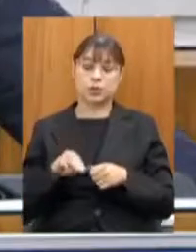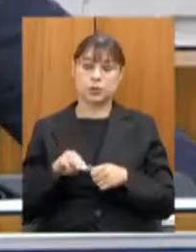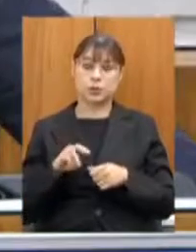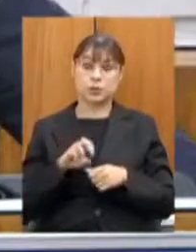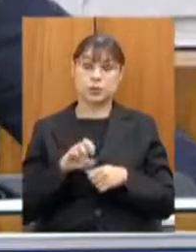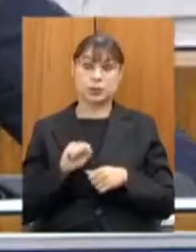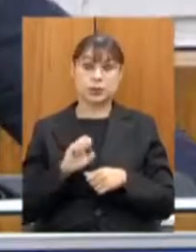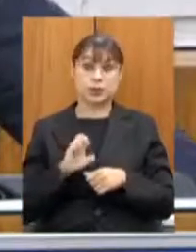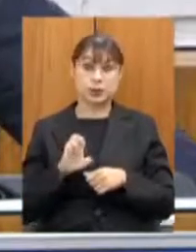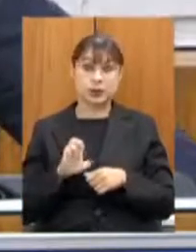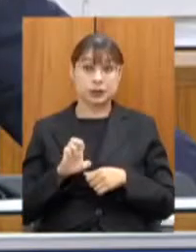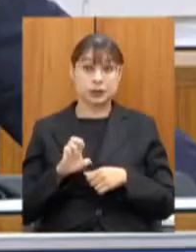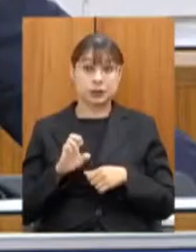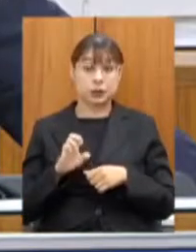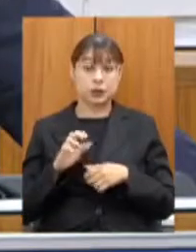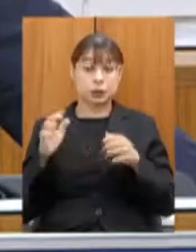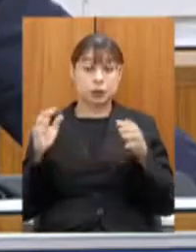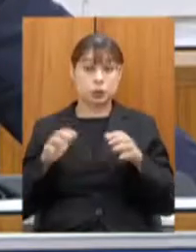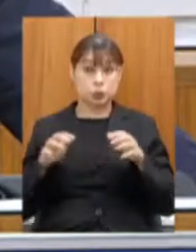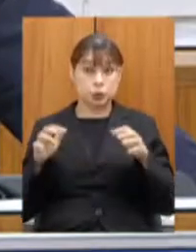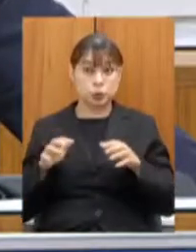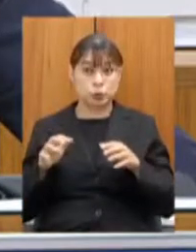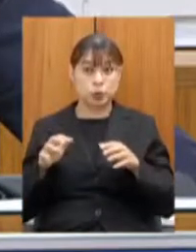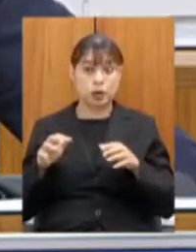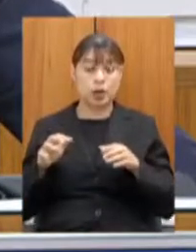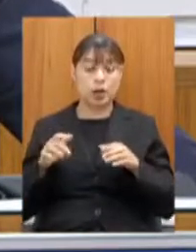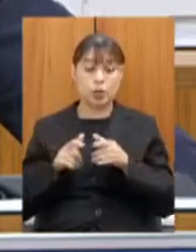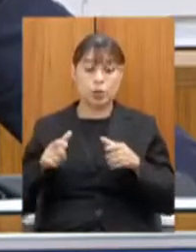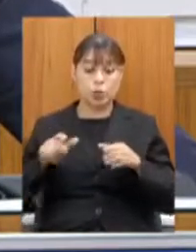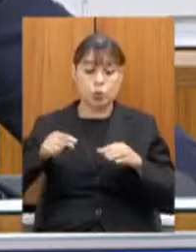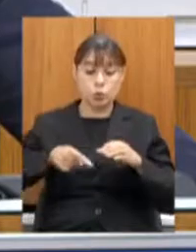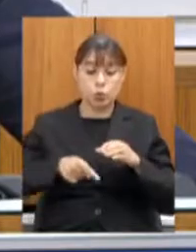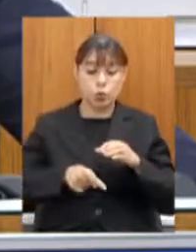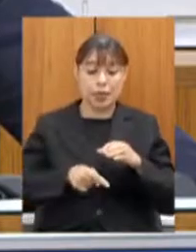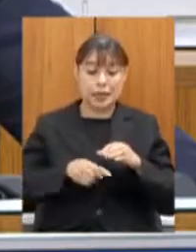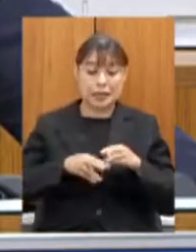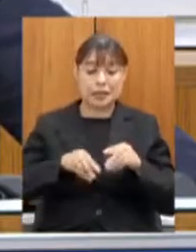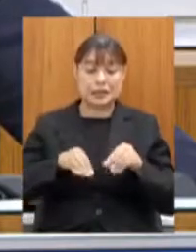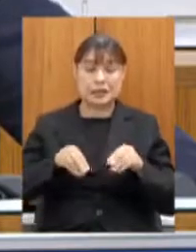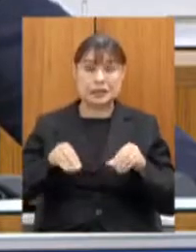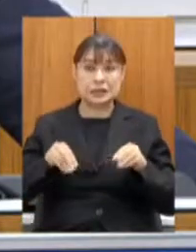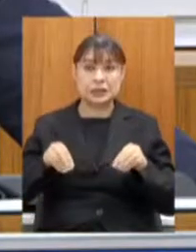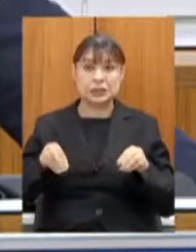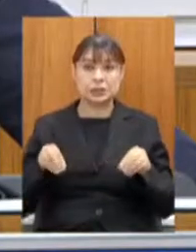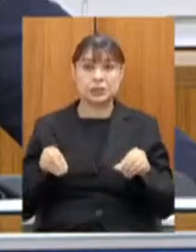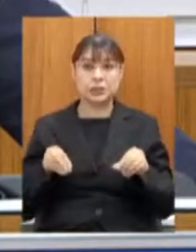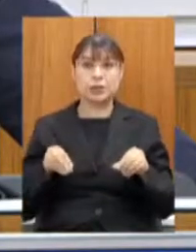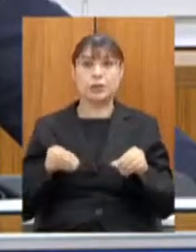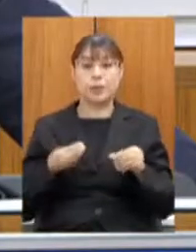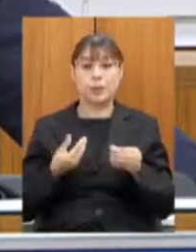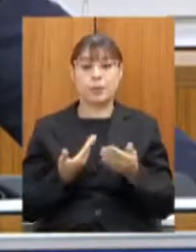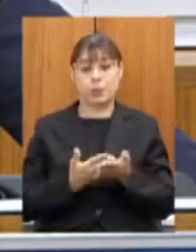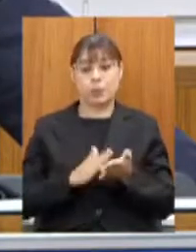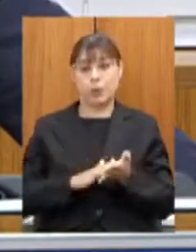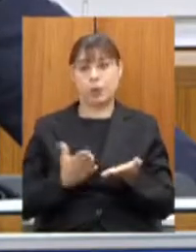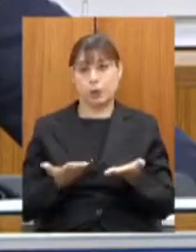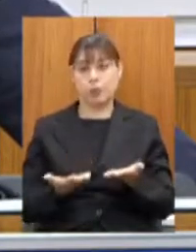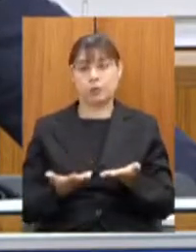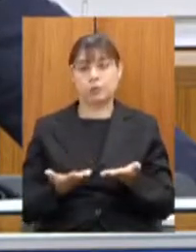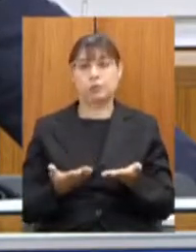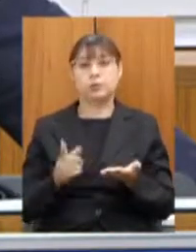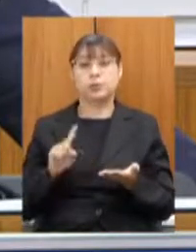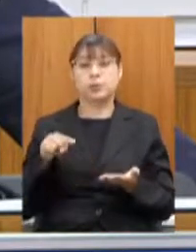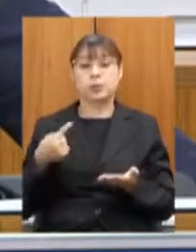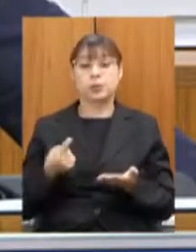abrirmos essa vala a terra fica completamente molhada e depois são